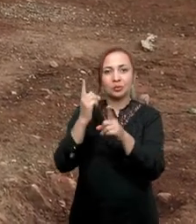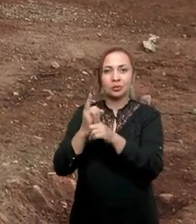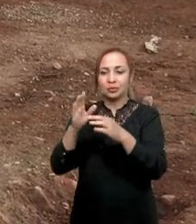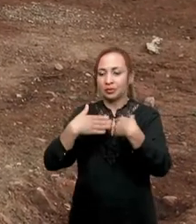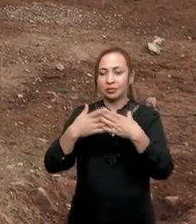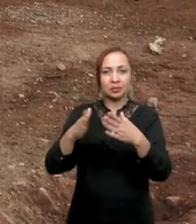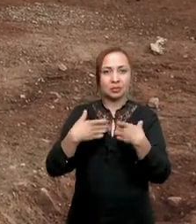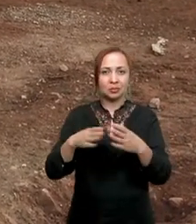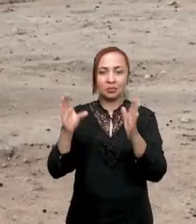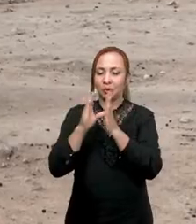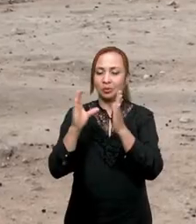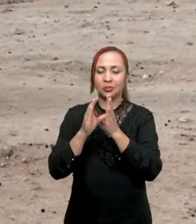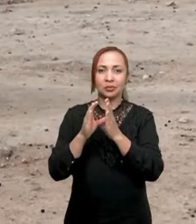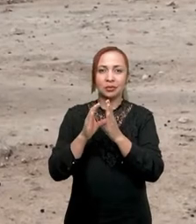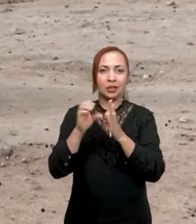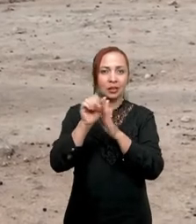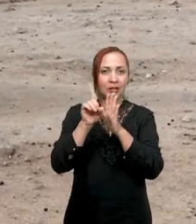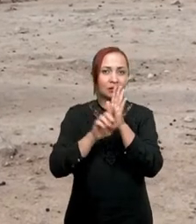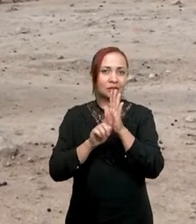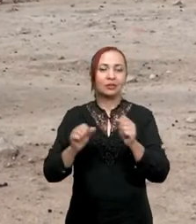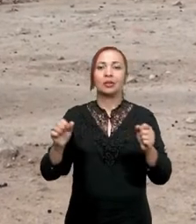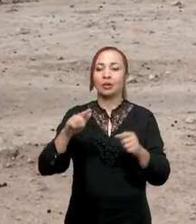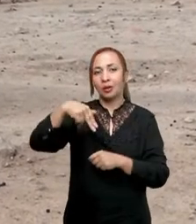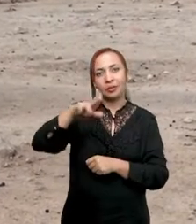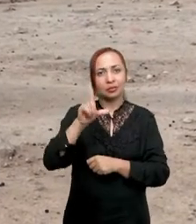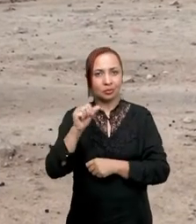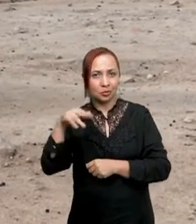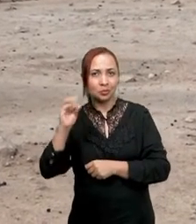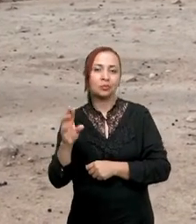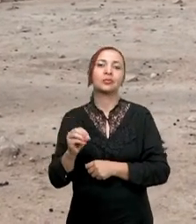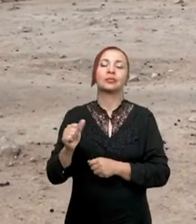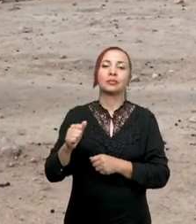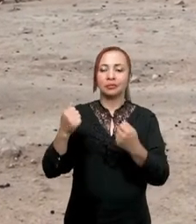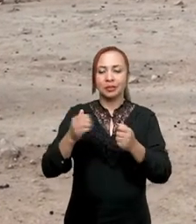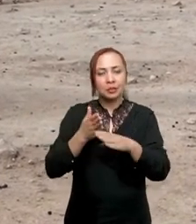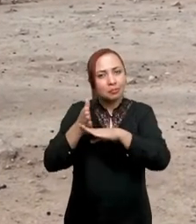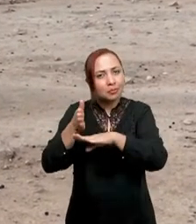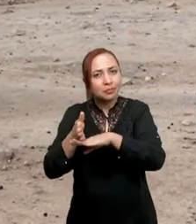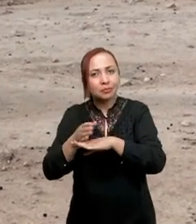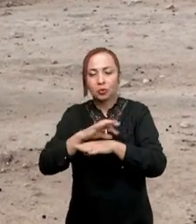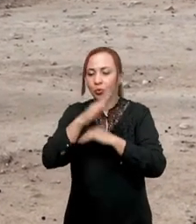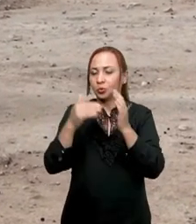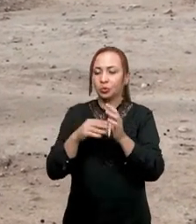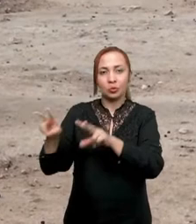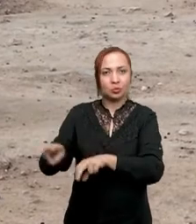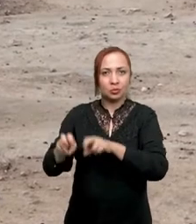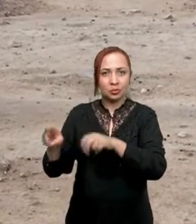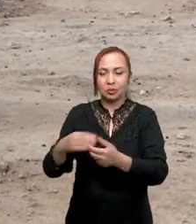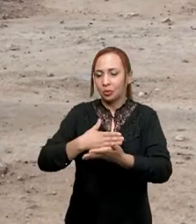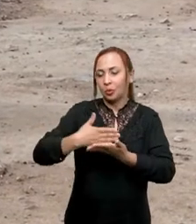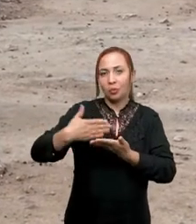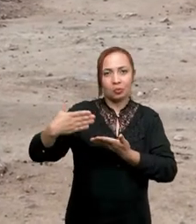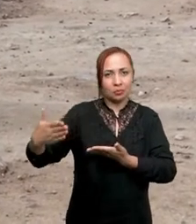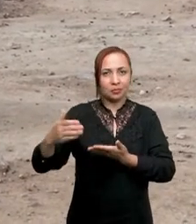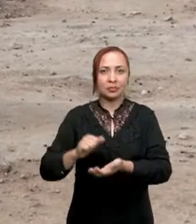demandas dessas comunidades. A educação quilombola precisa perpassar por todos os campos, desde o início.